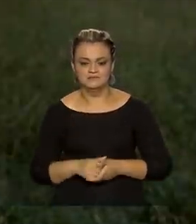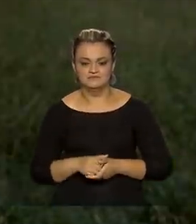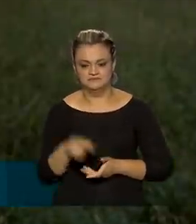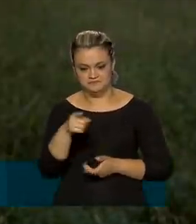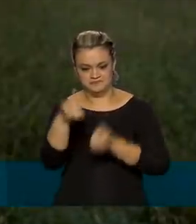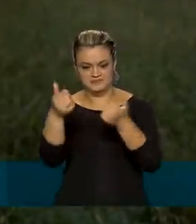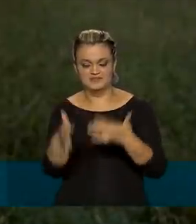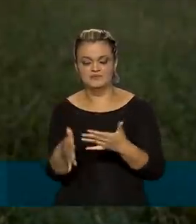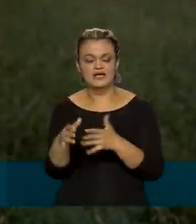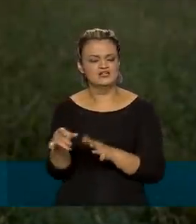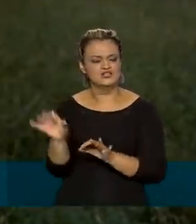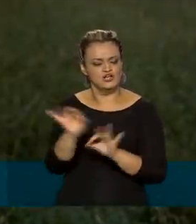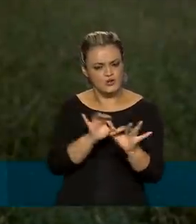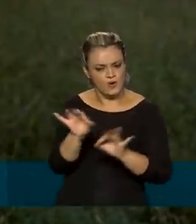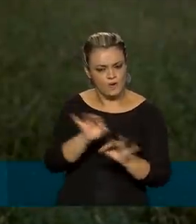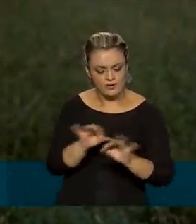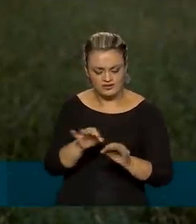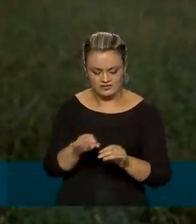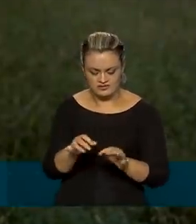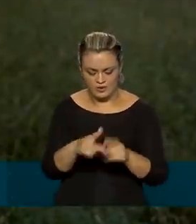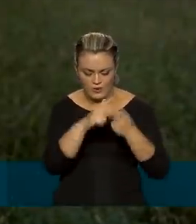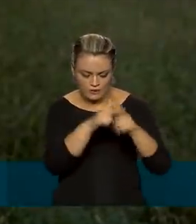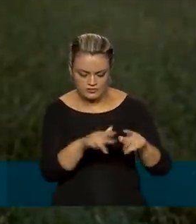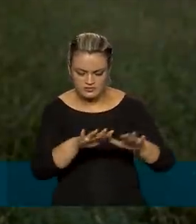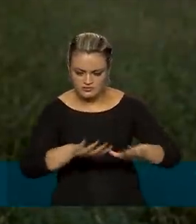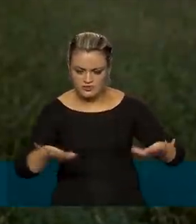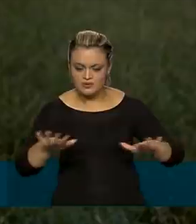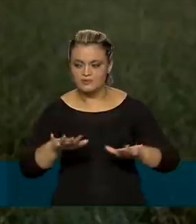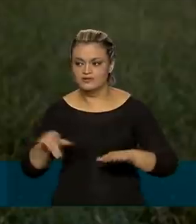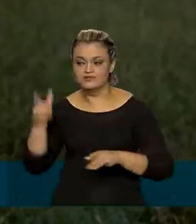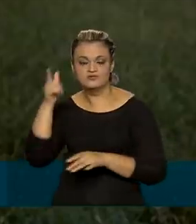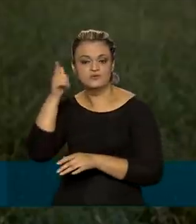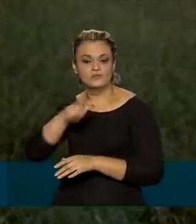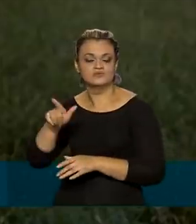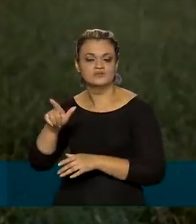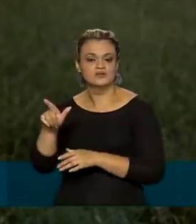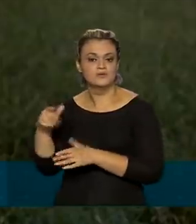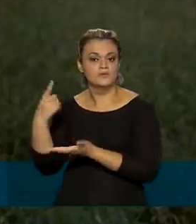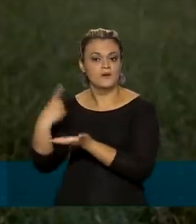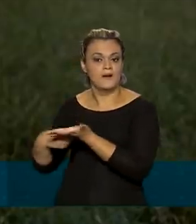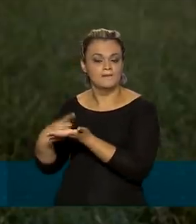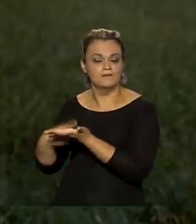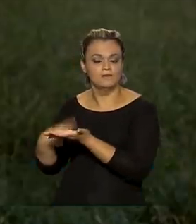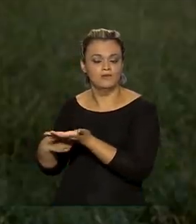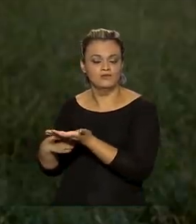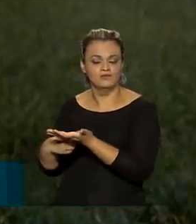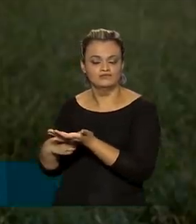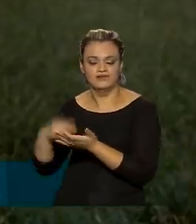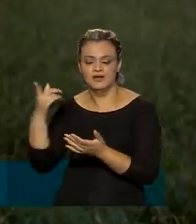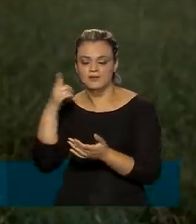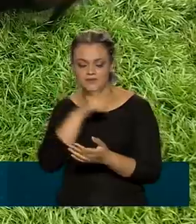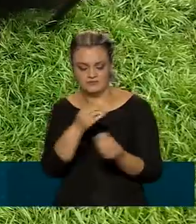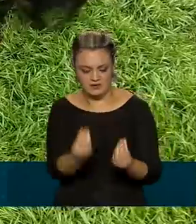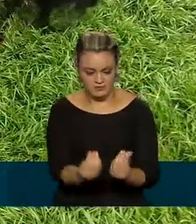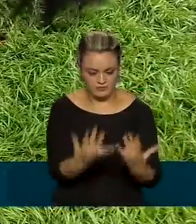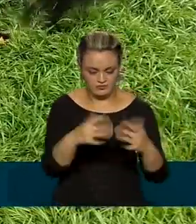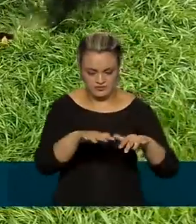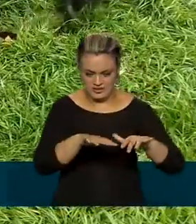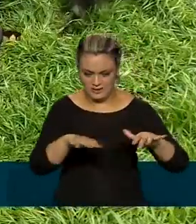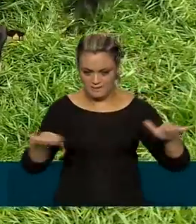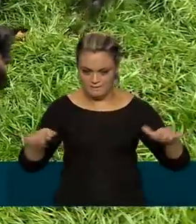a recuperação dos solos através de um consórcio de capim com os grãos, que nos proporcionou